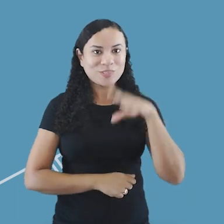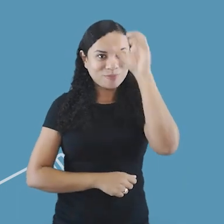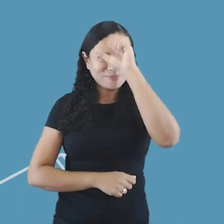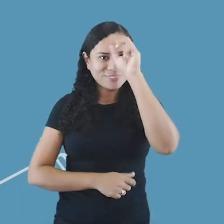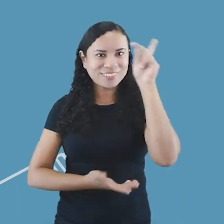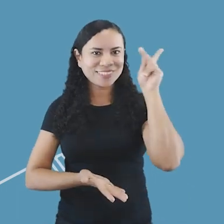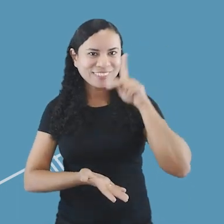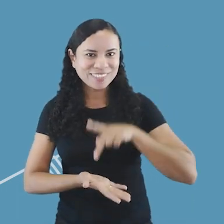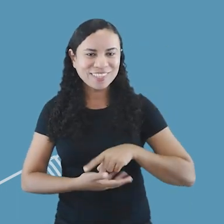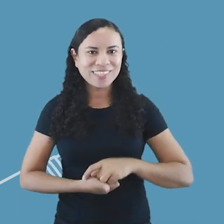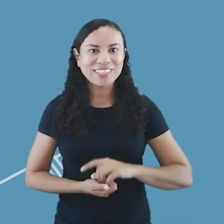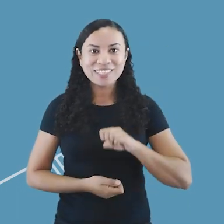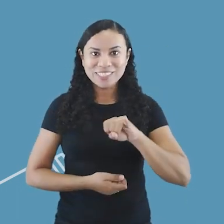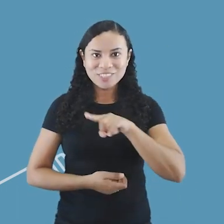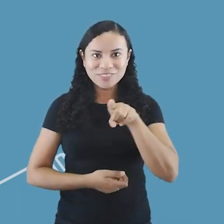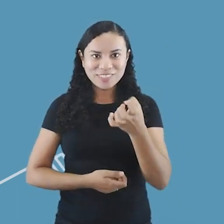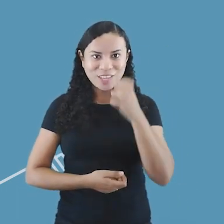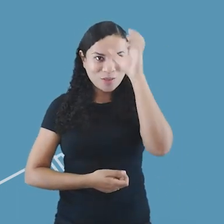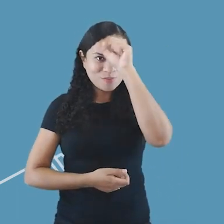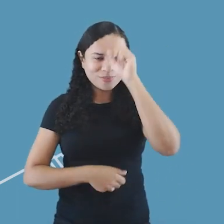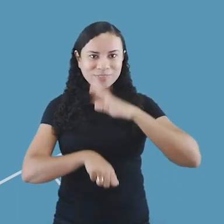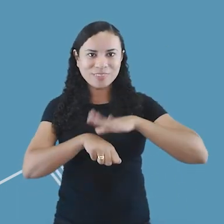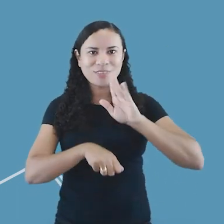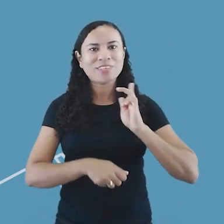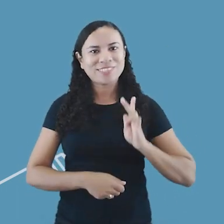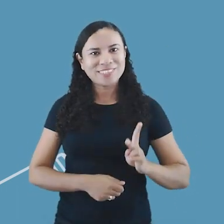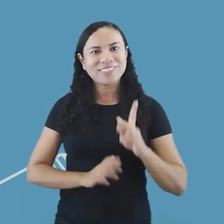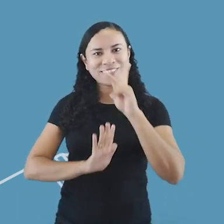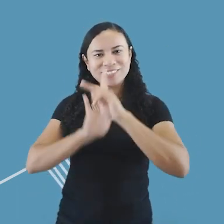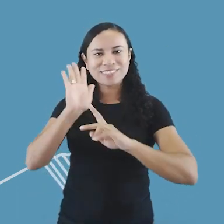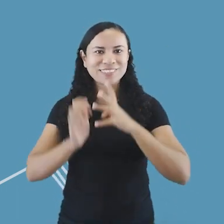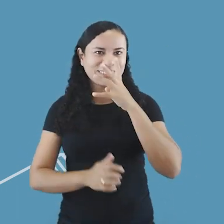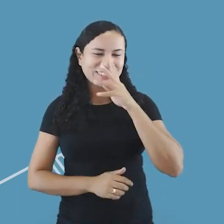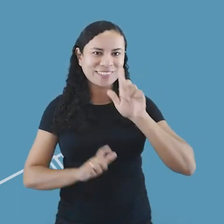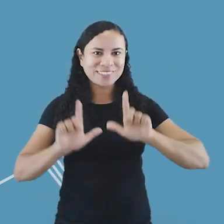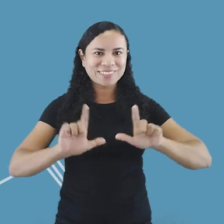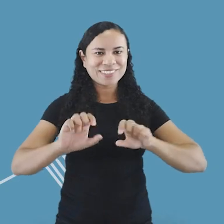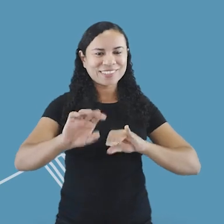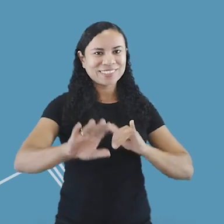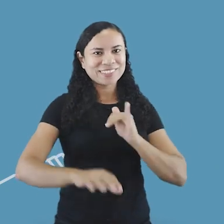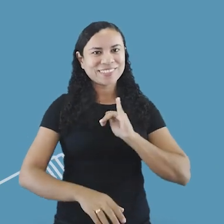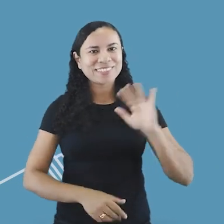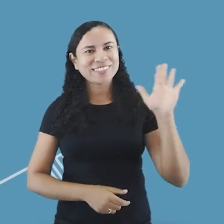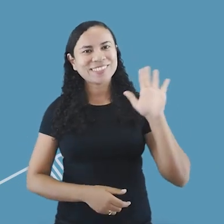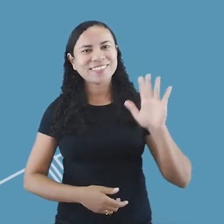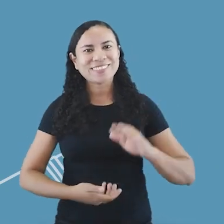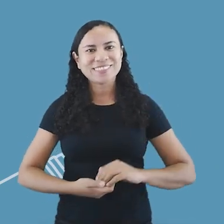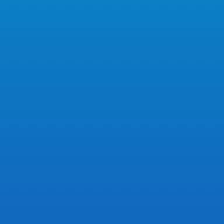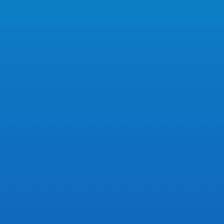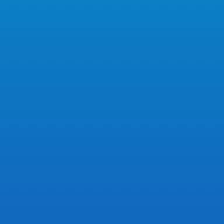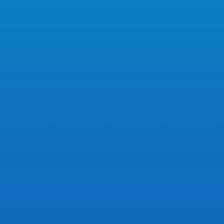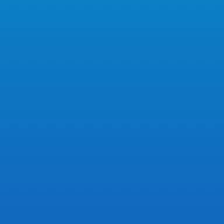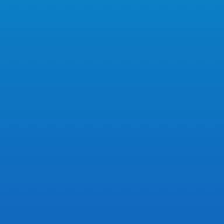E se você quiser mais dicas como essa, é só ficar ligadinho na programação da TV do Caís. Tchau, tchau!